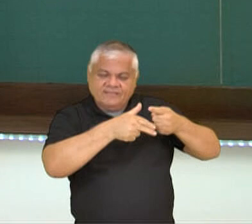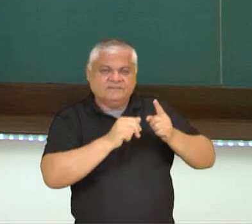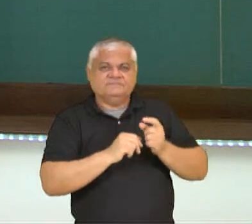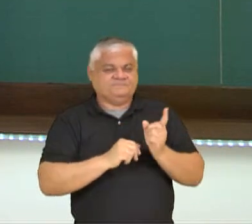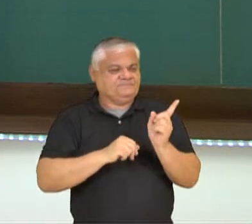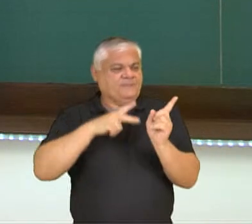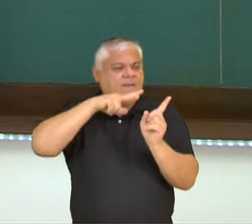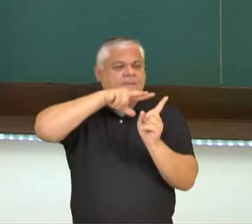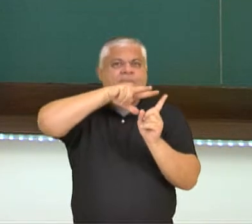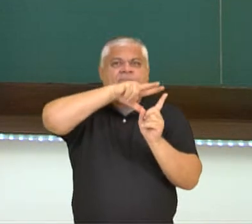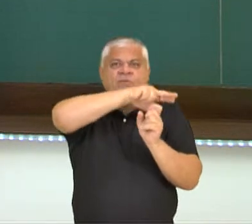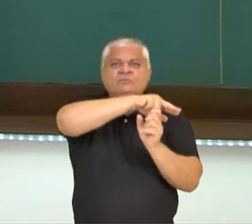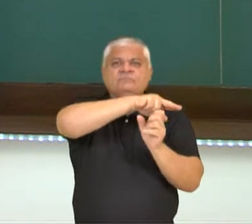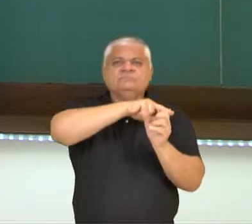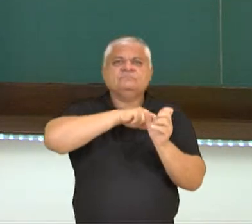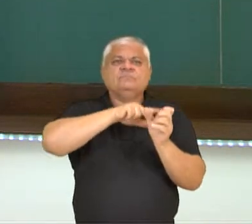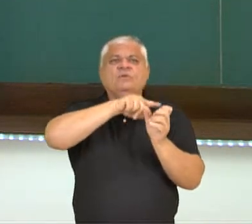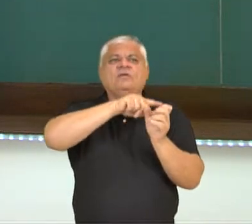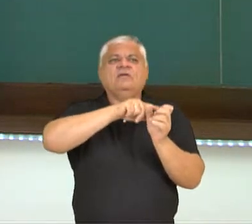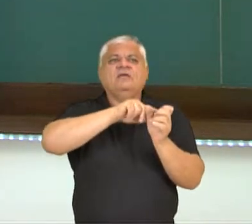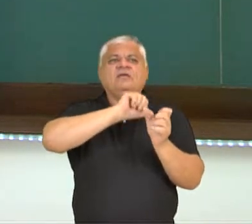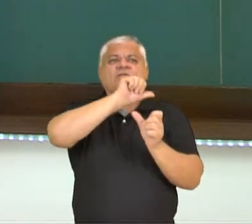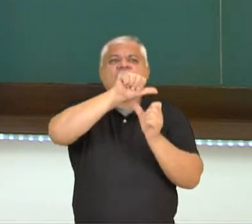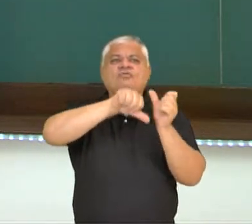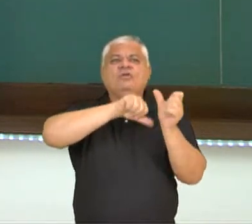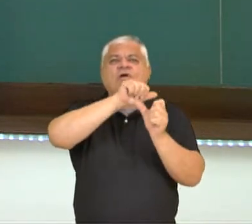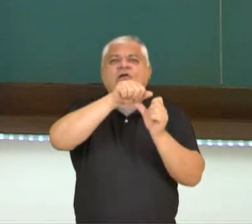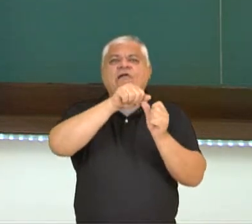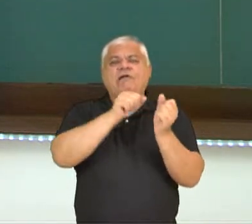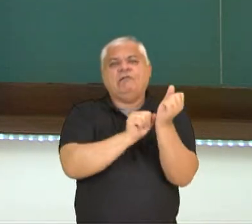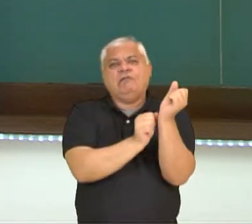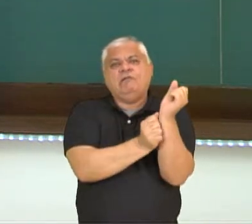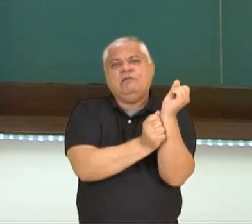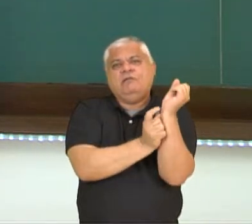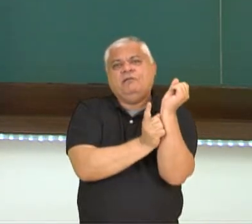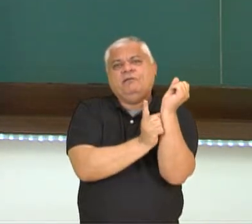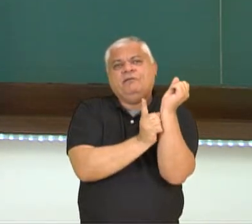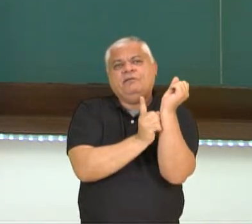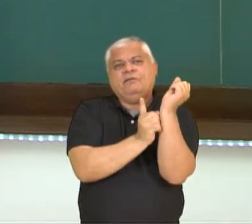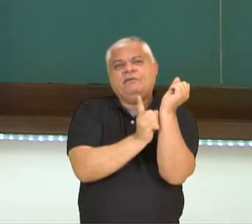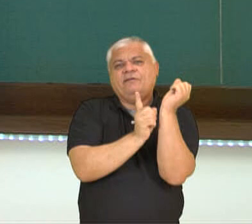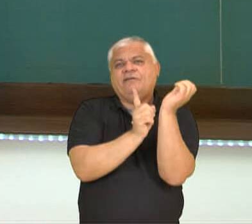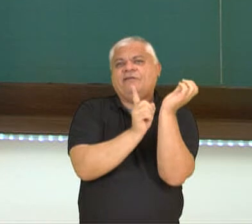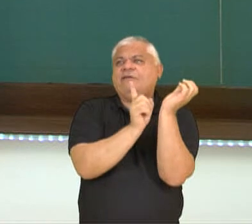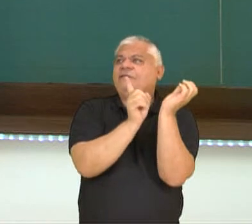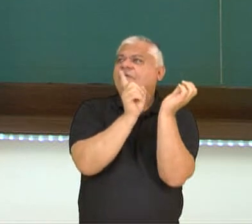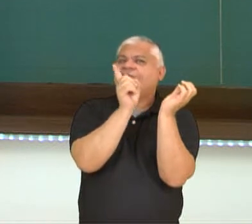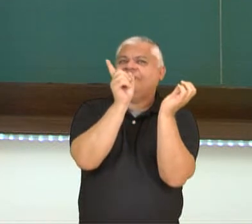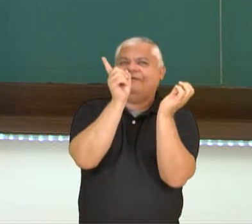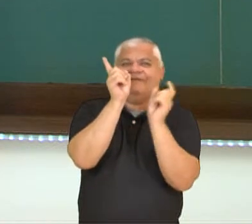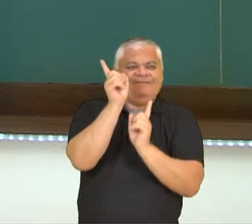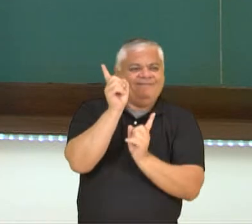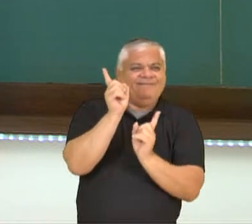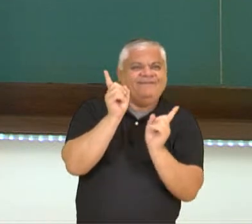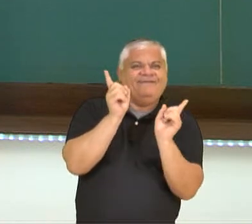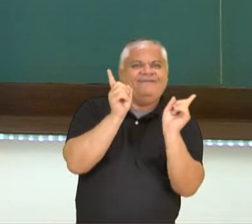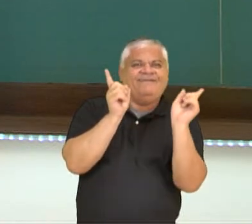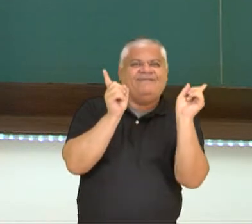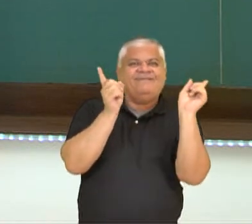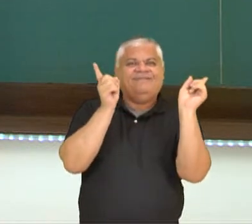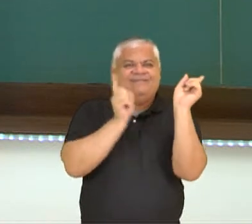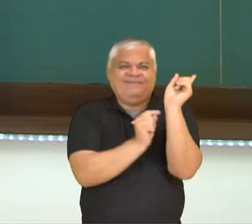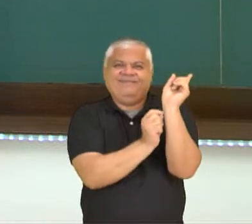das plantas, ocorre o que? Reverte esse efeito e então começam a crescer as gemas laterais. Então,